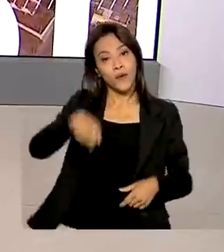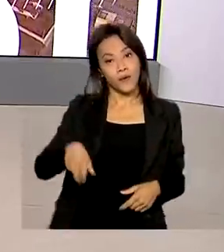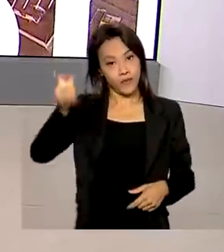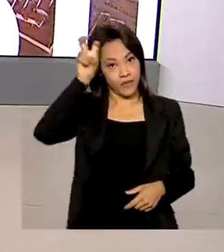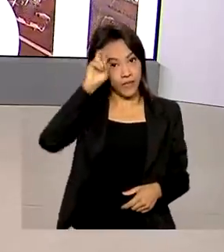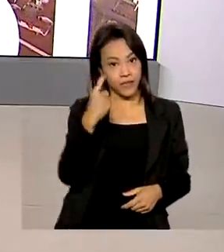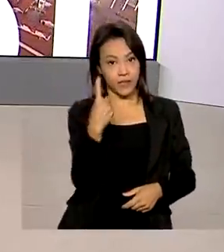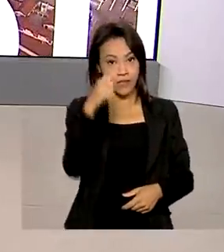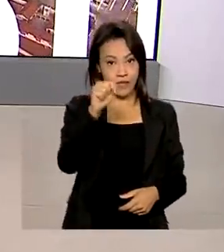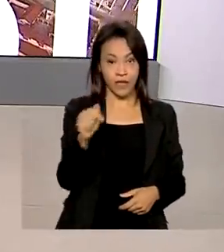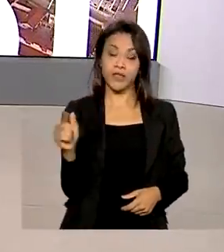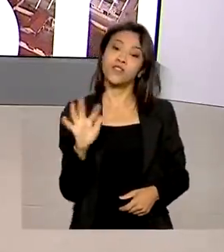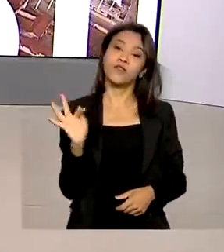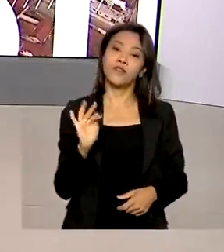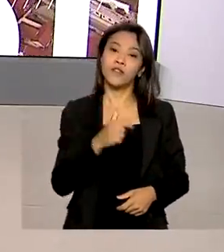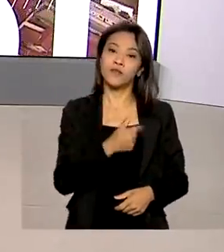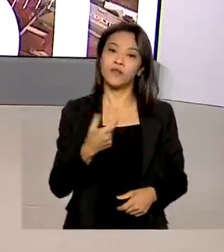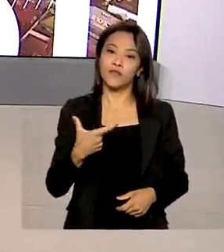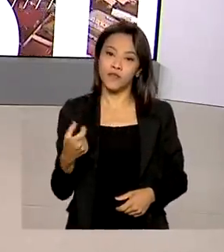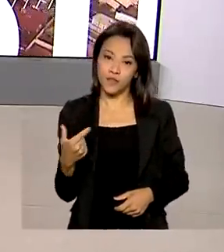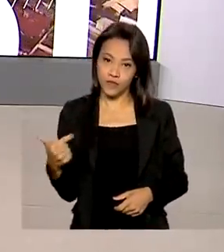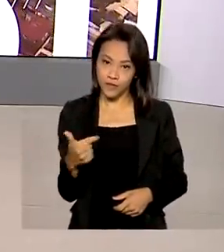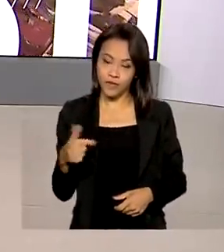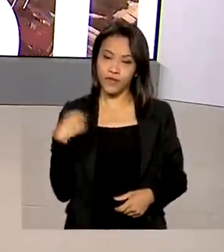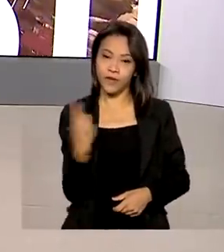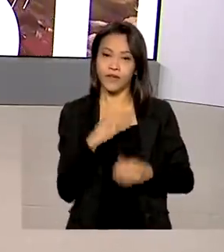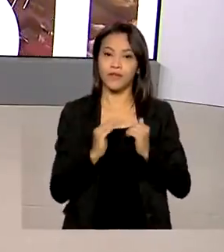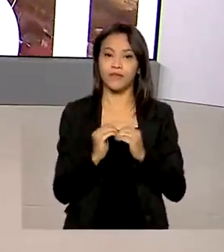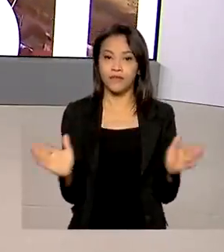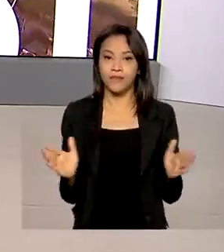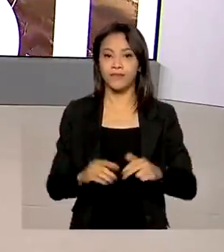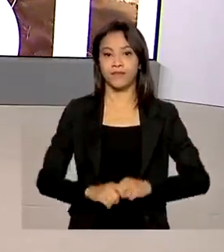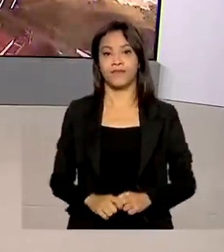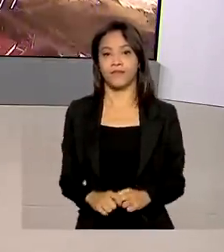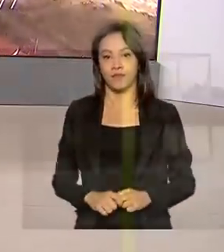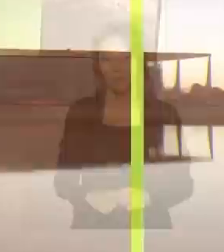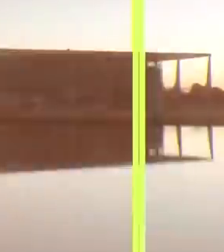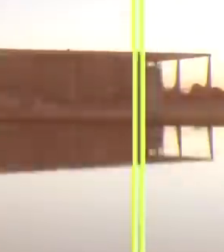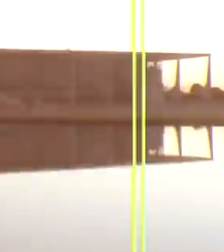de fevereiro de 2022, o Brasil em Dia está começando.